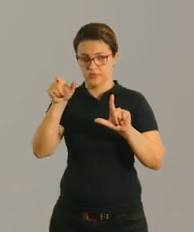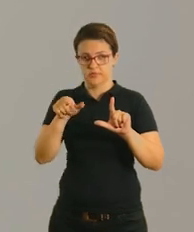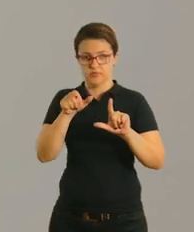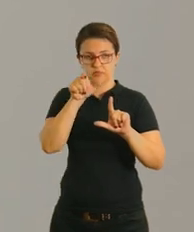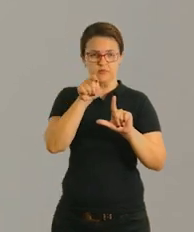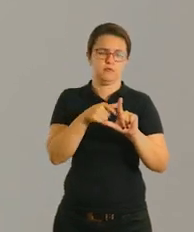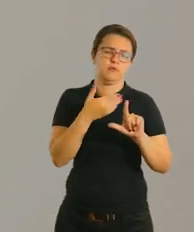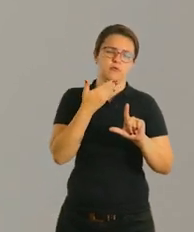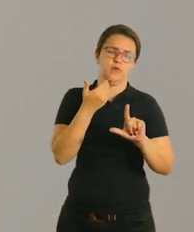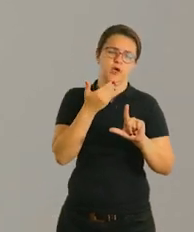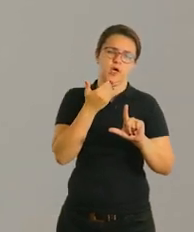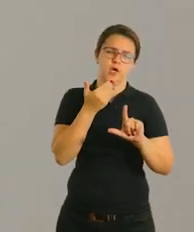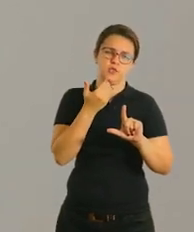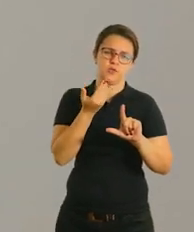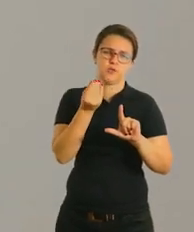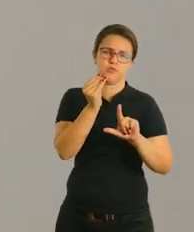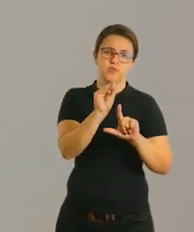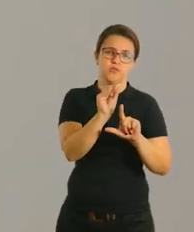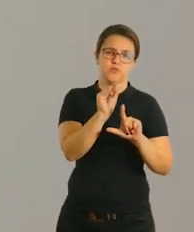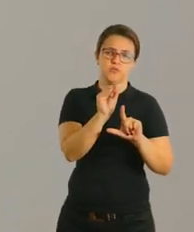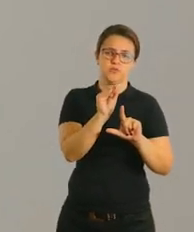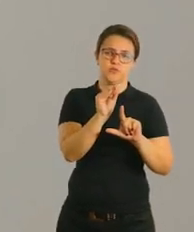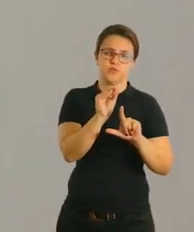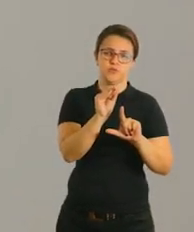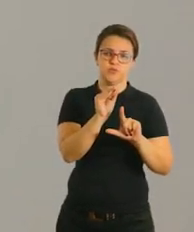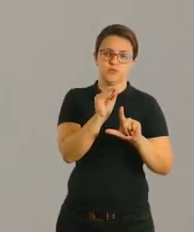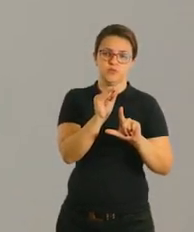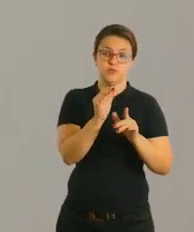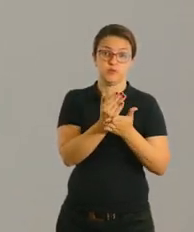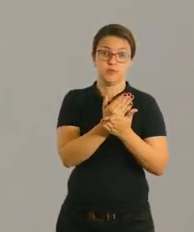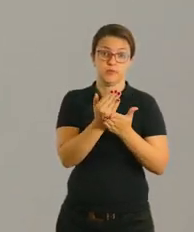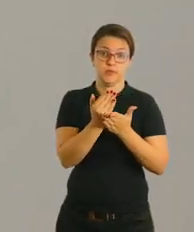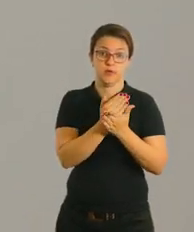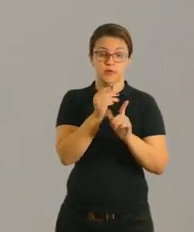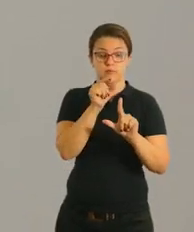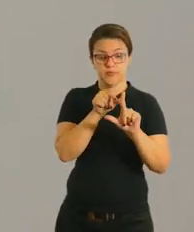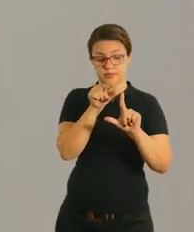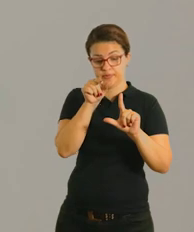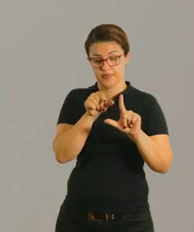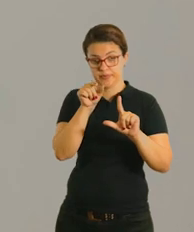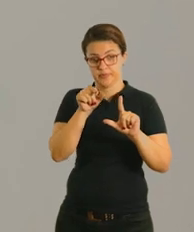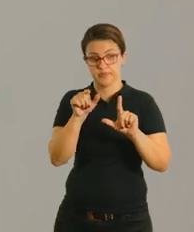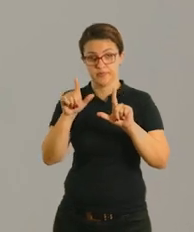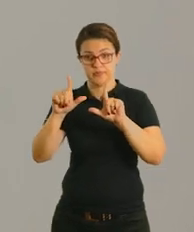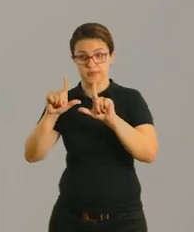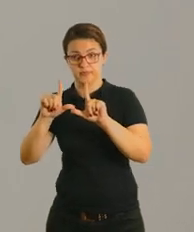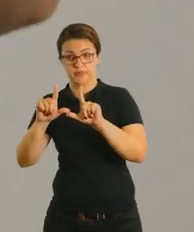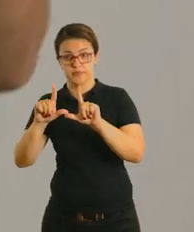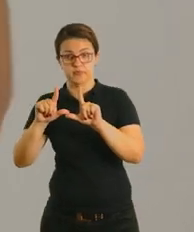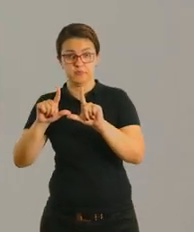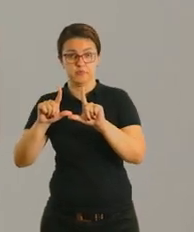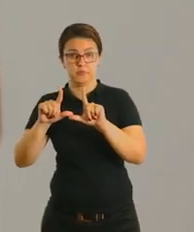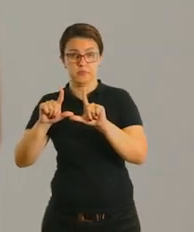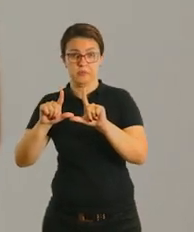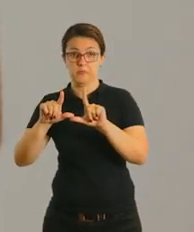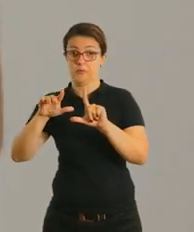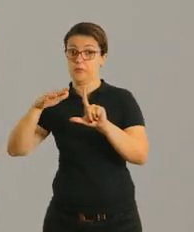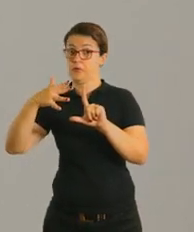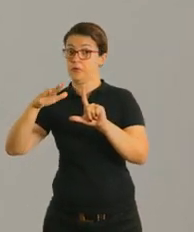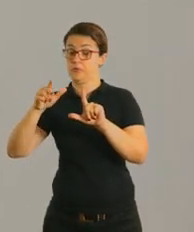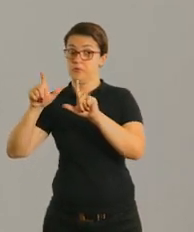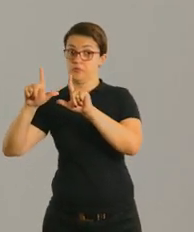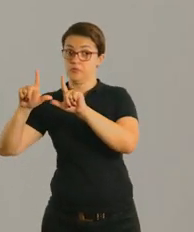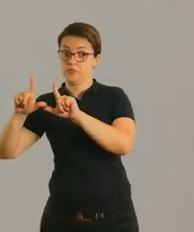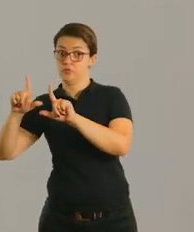níveis fáceis, né? Você coloca fácil e separa essas colunas. A mesma coisa que você vai fazer para o médio e a mesma coisa para o